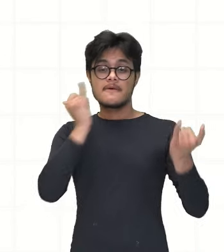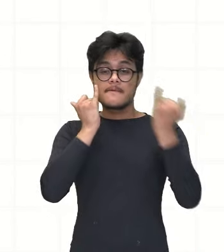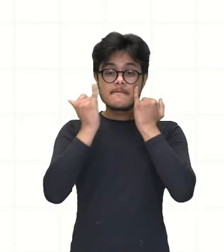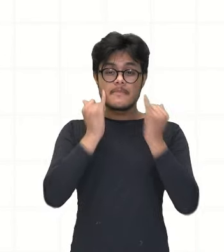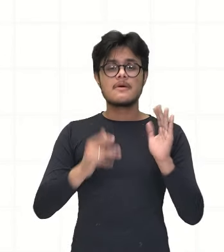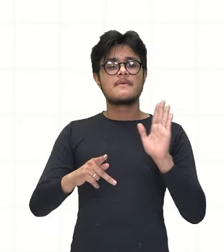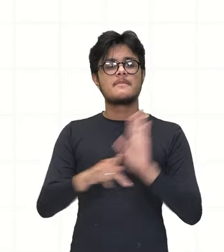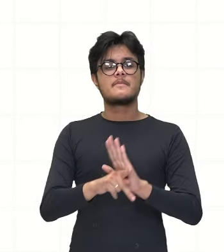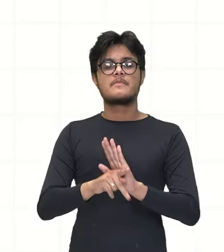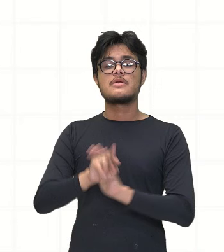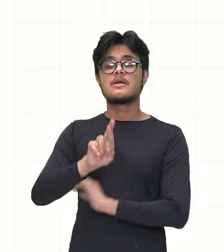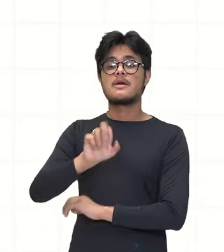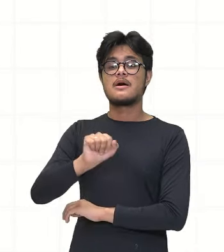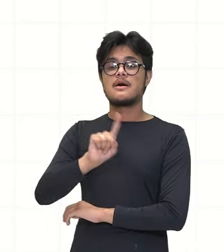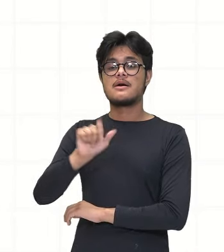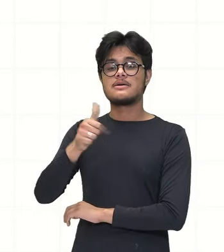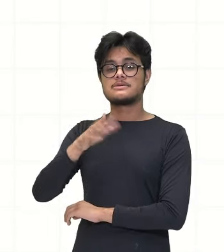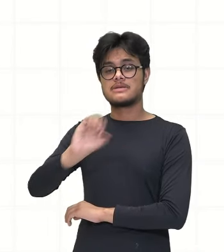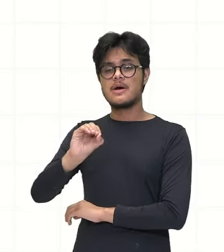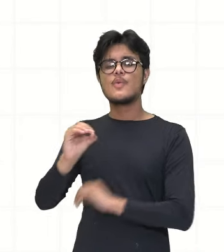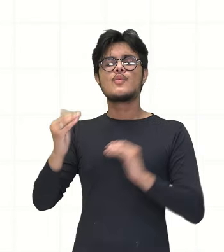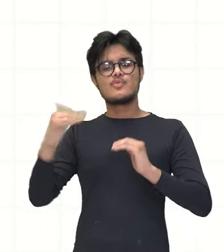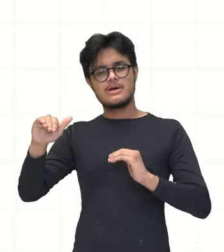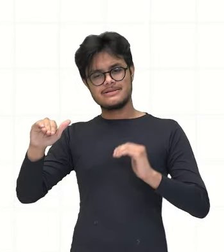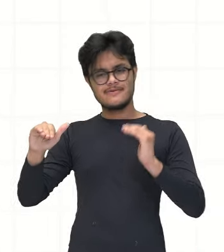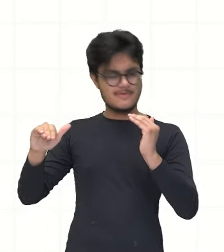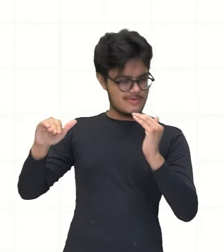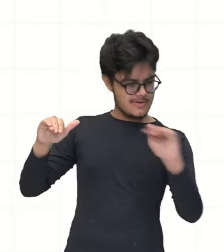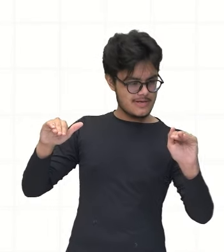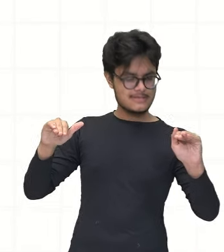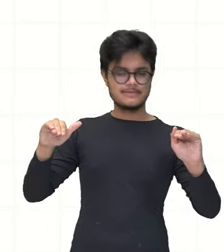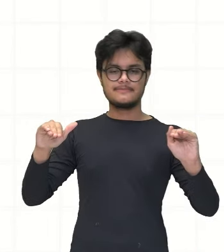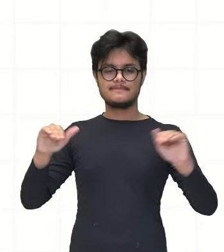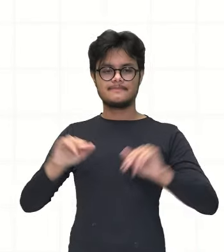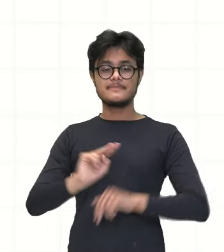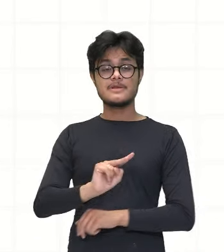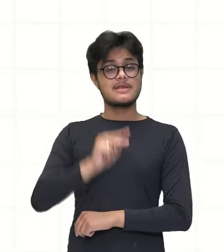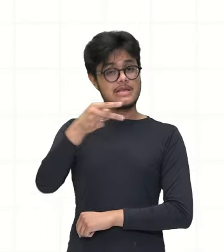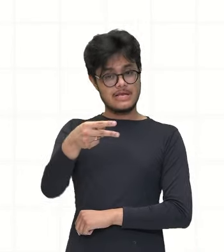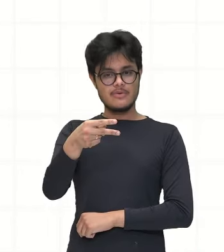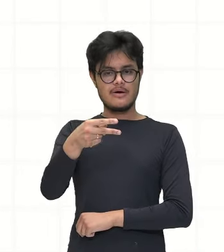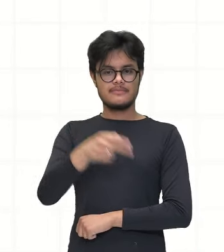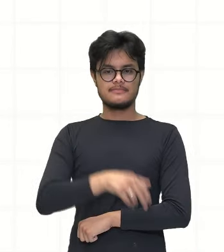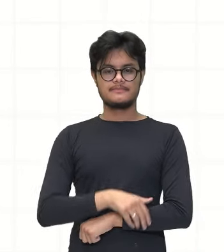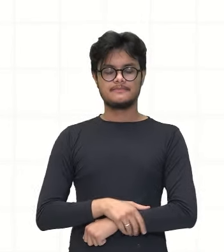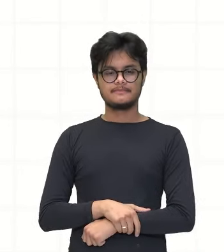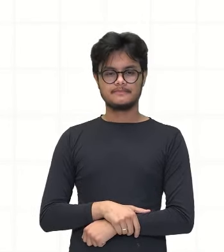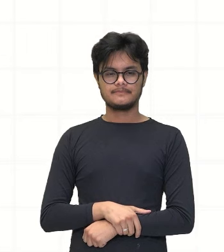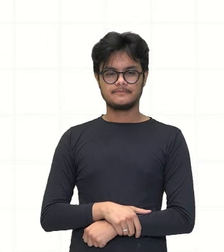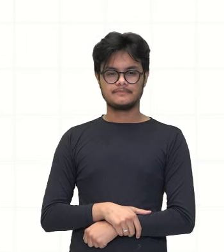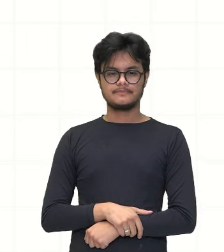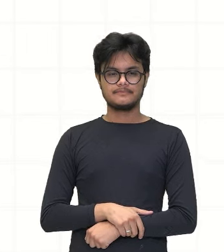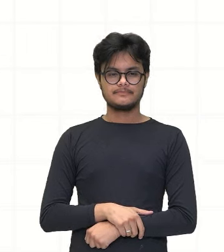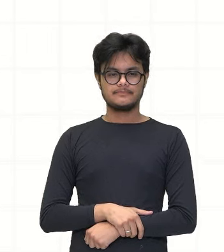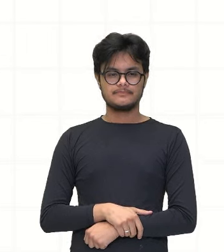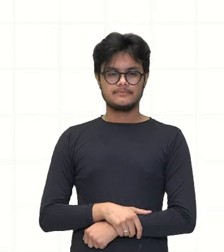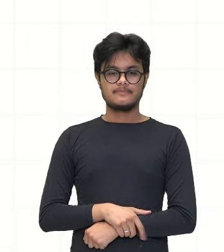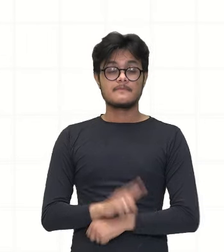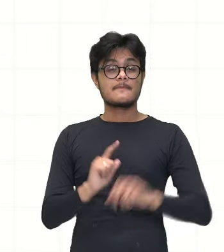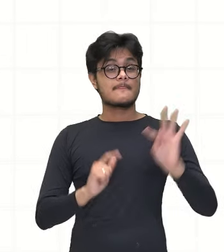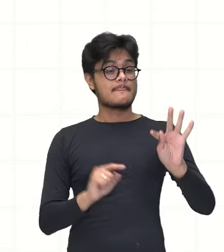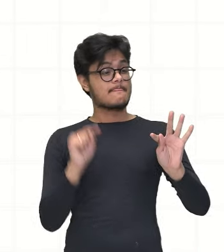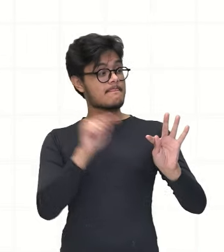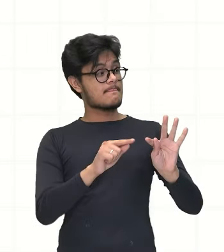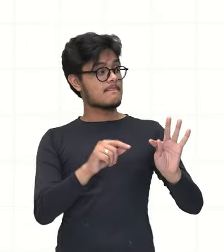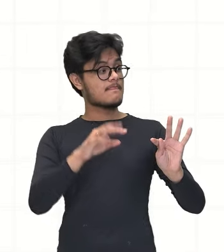razão. Olha só. Razão, razão e igualo aqui as duas razões. Verifique que o T de